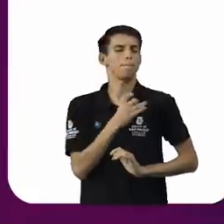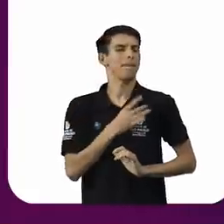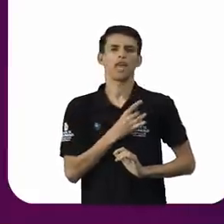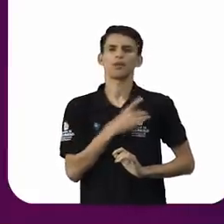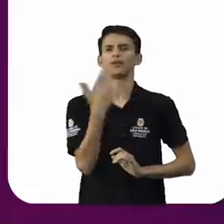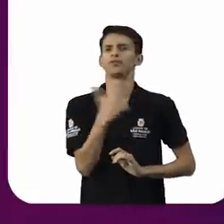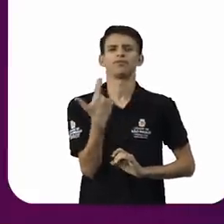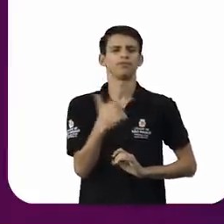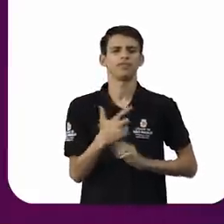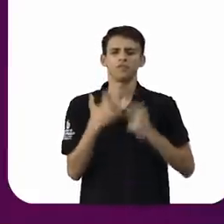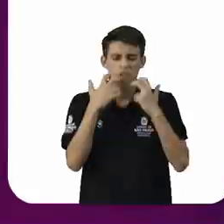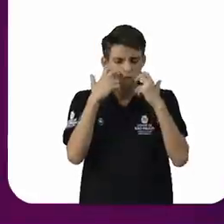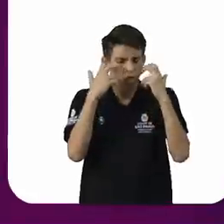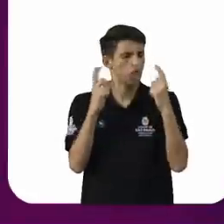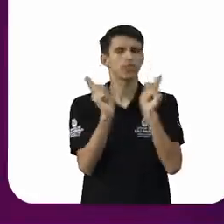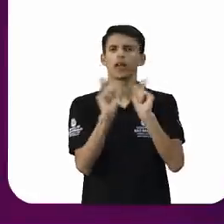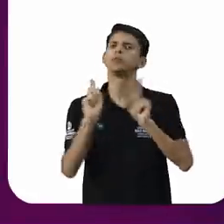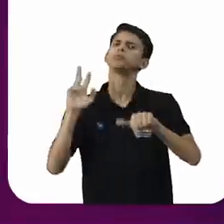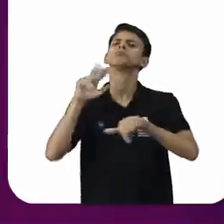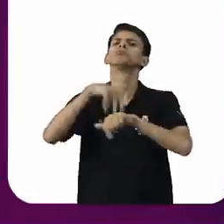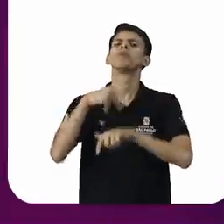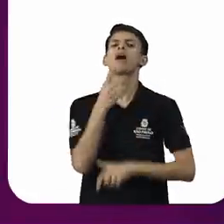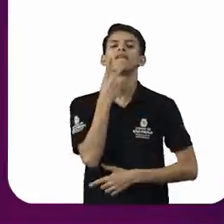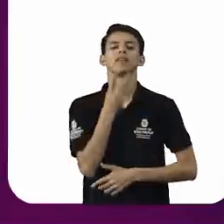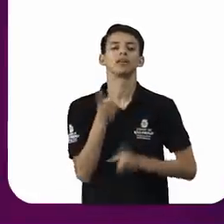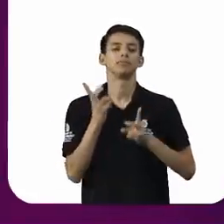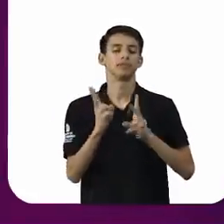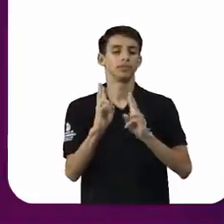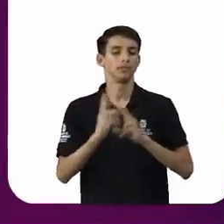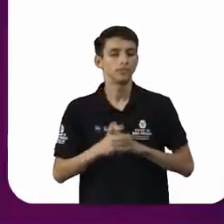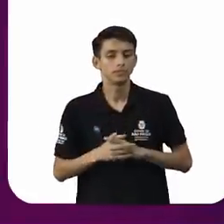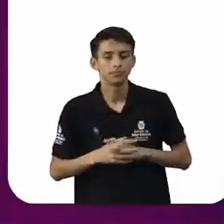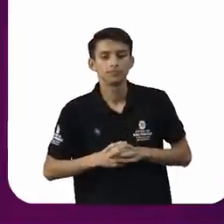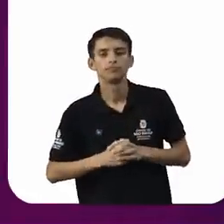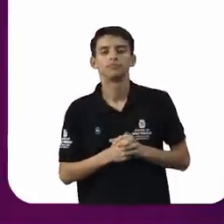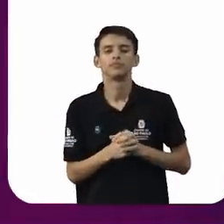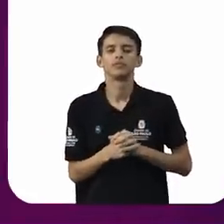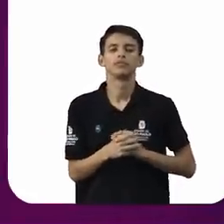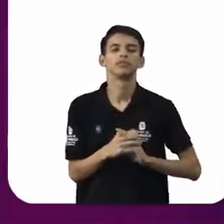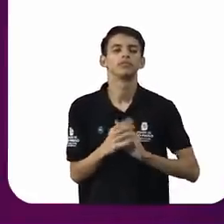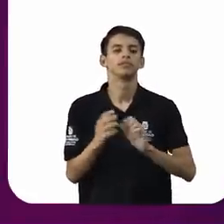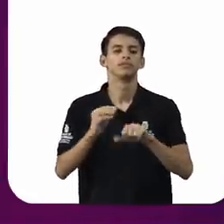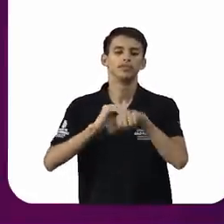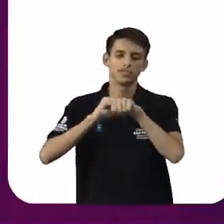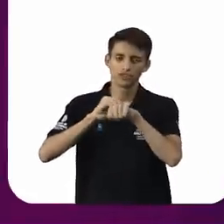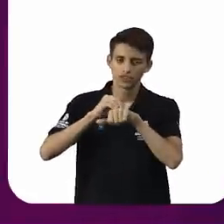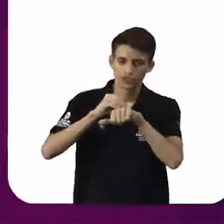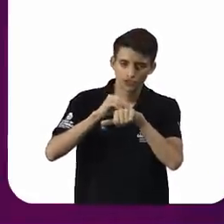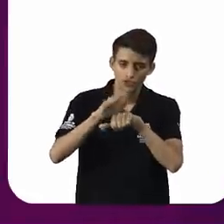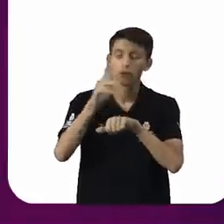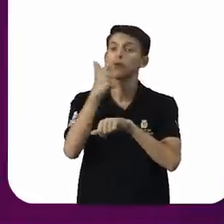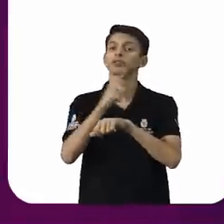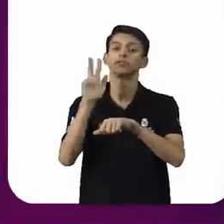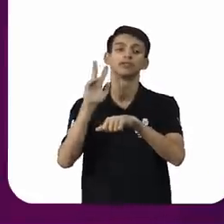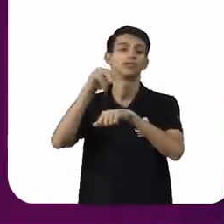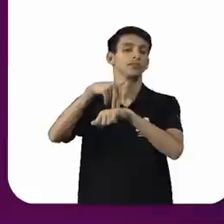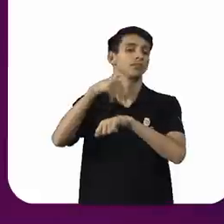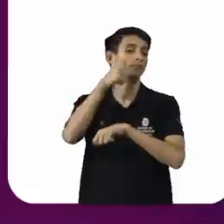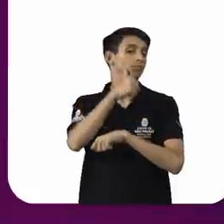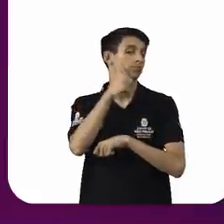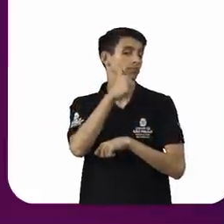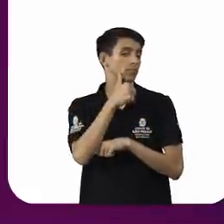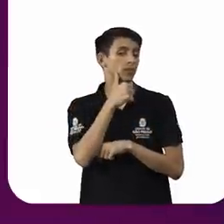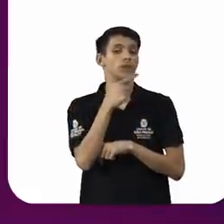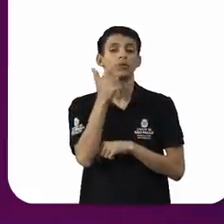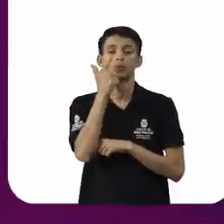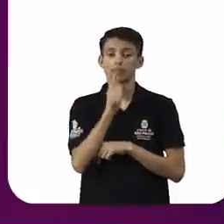fim a dica para que o empoderamento possa ocorrer possa isso depende também de uma ação coletiva é é